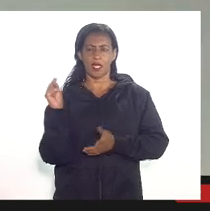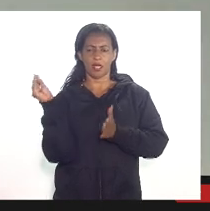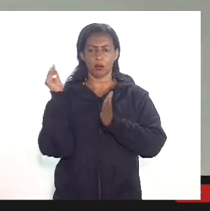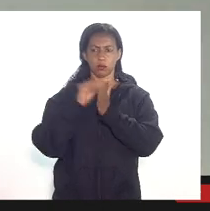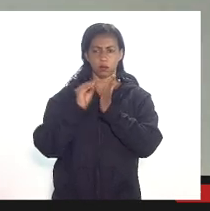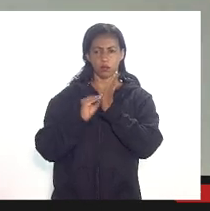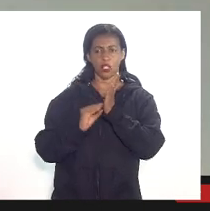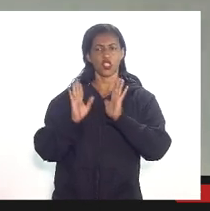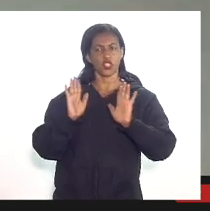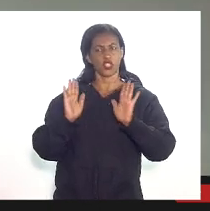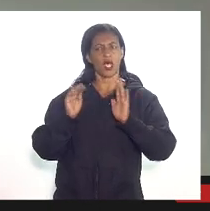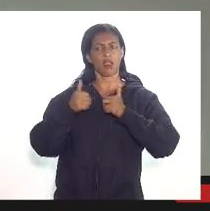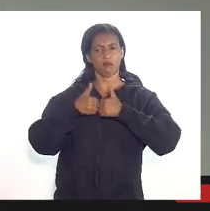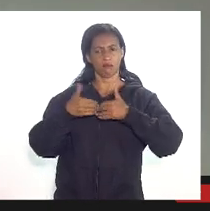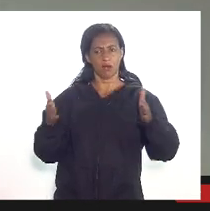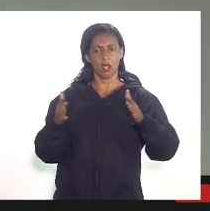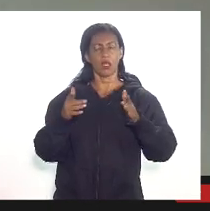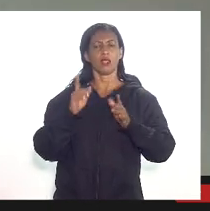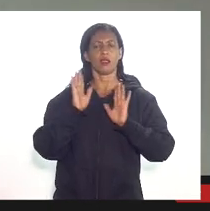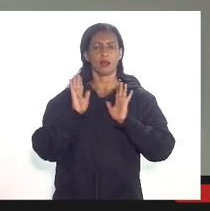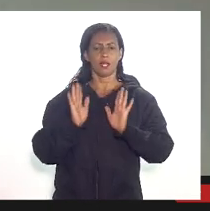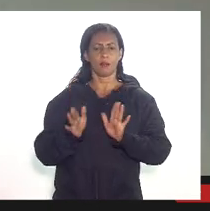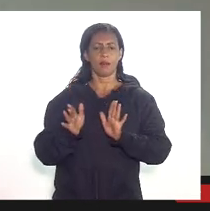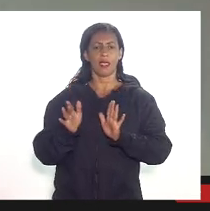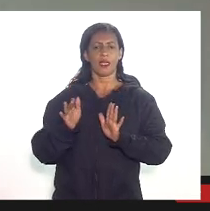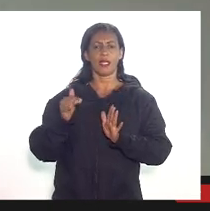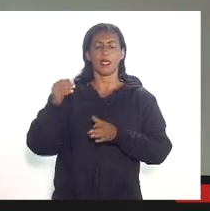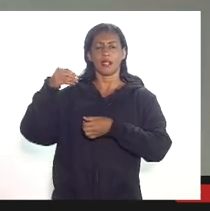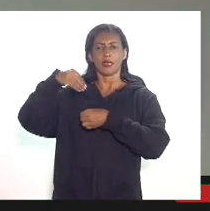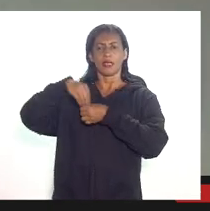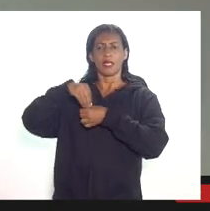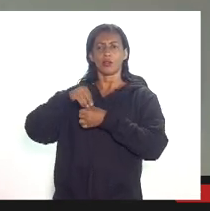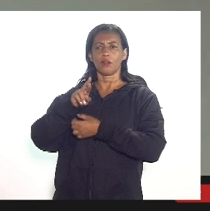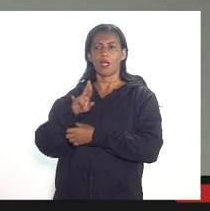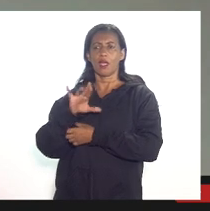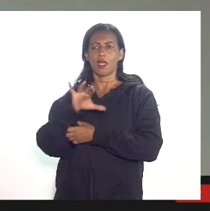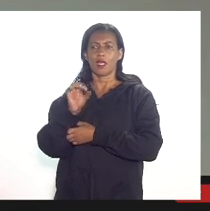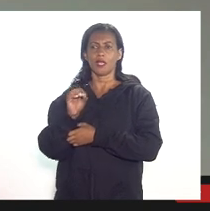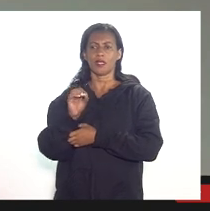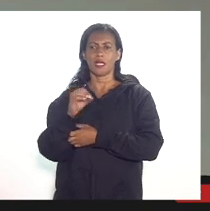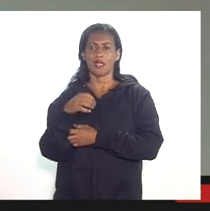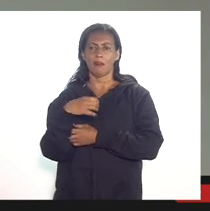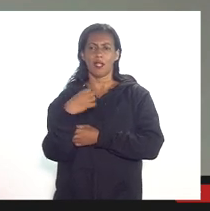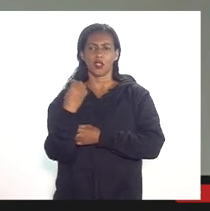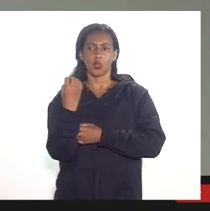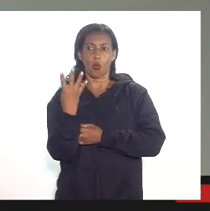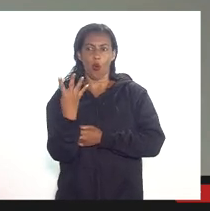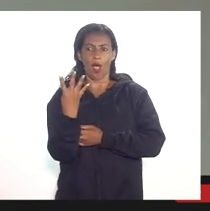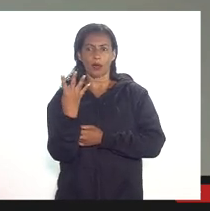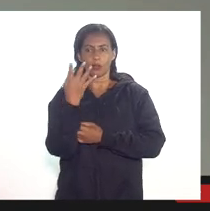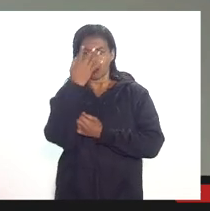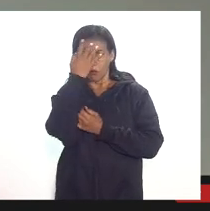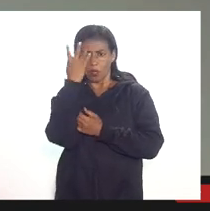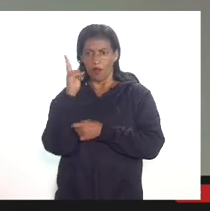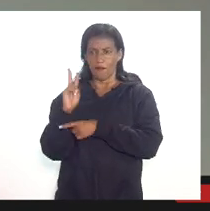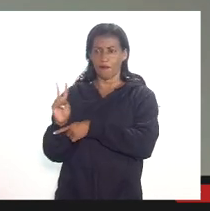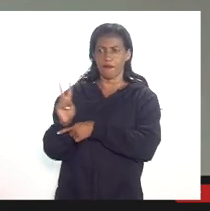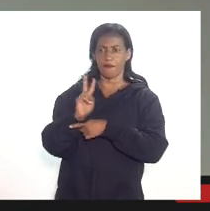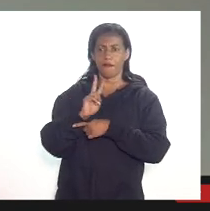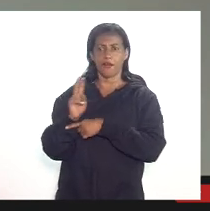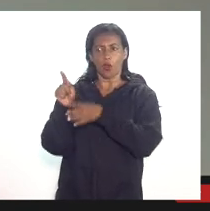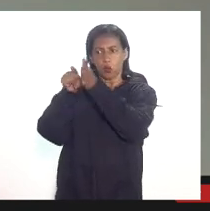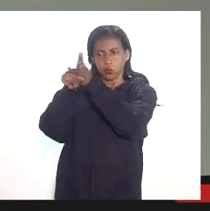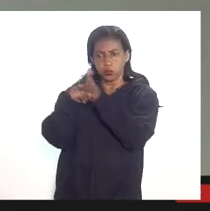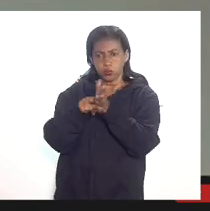Já foi aberto processo seletivo pela Subsecretaria de Receita para no mínimo mais quatro auditores fiscais estaduais para a